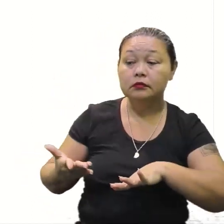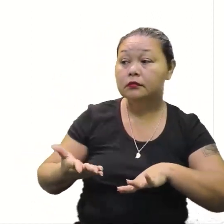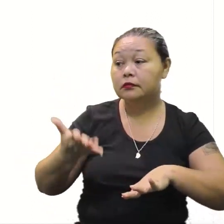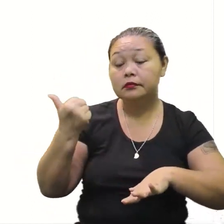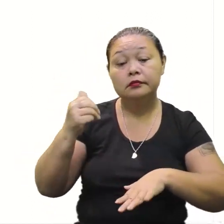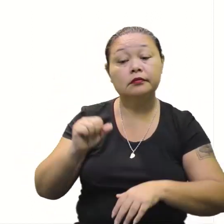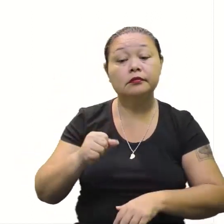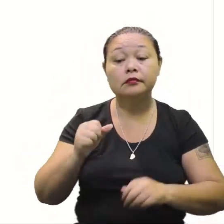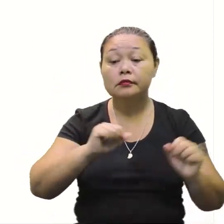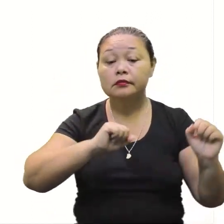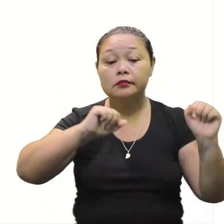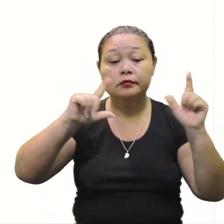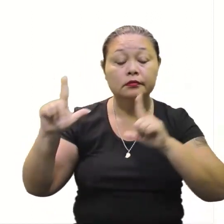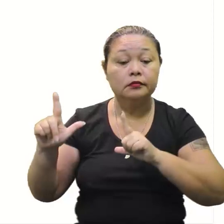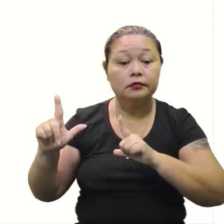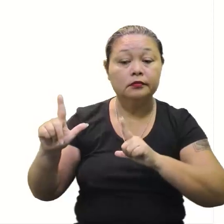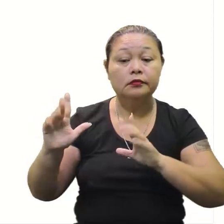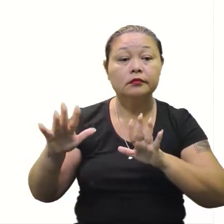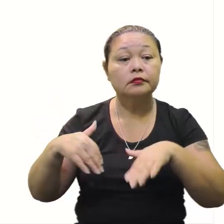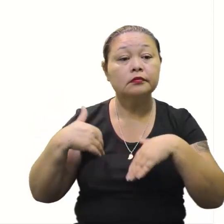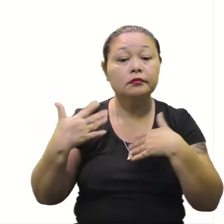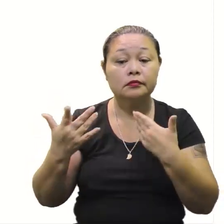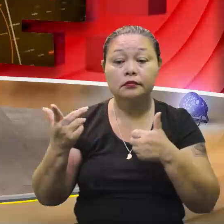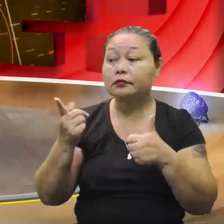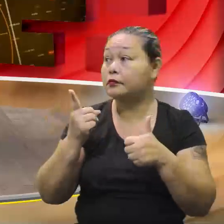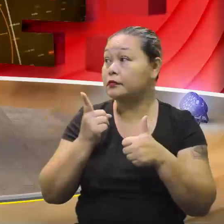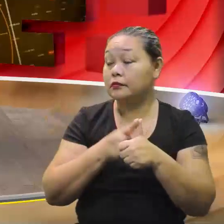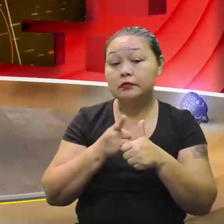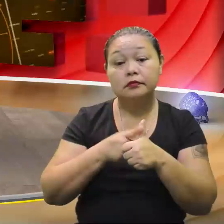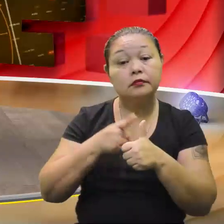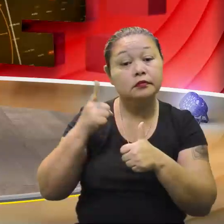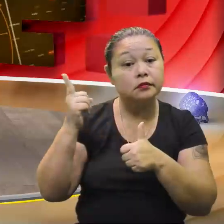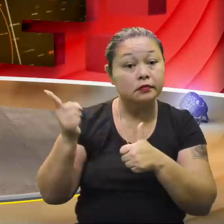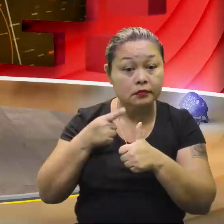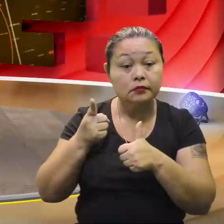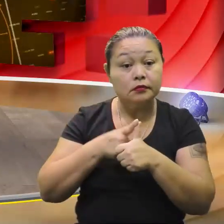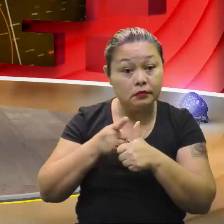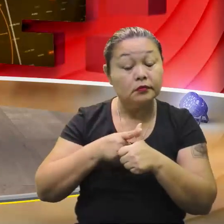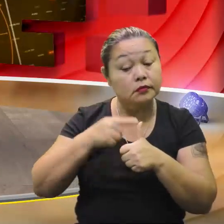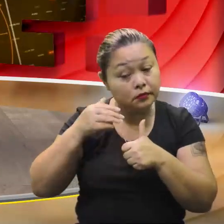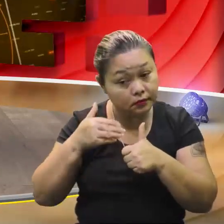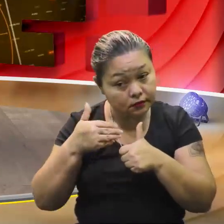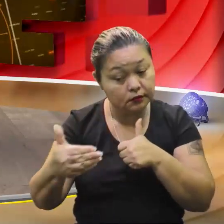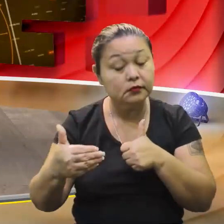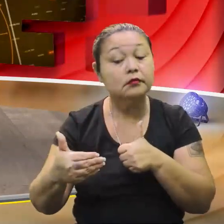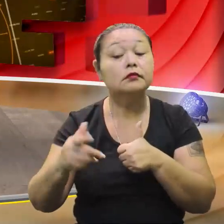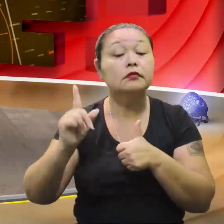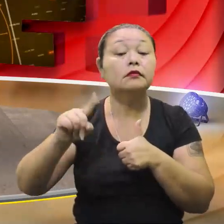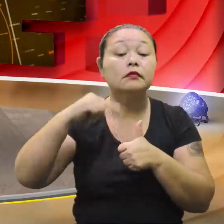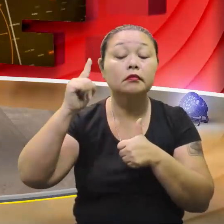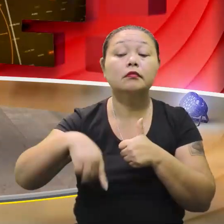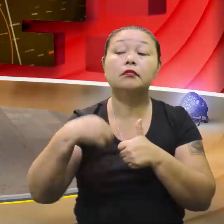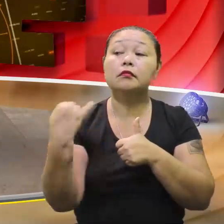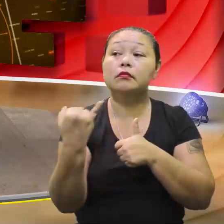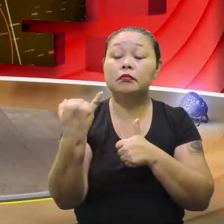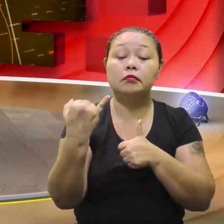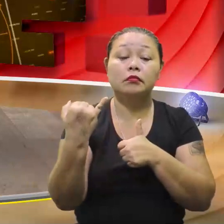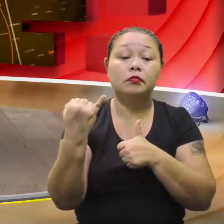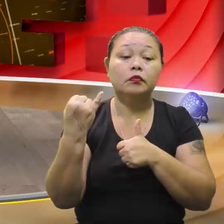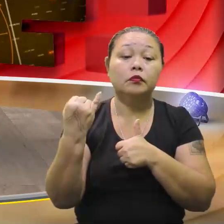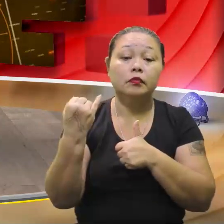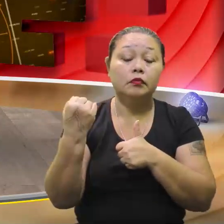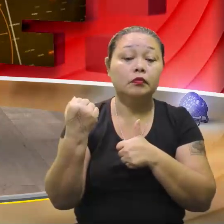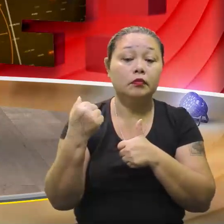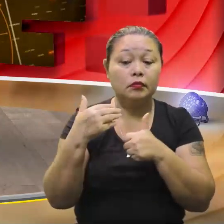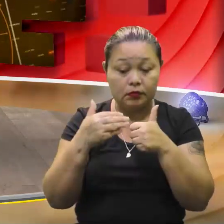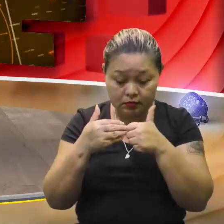Bora aqui no slide. Ó, gente, esse primeiro passo é um primeiro passo mesmo, mas é fundamental, né? E ele